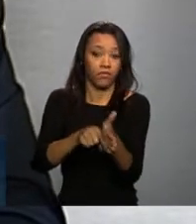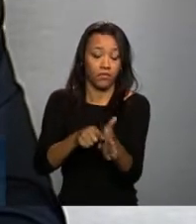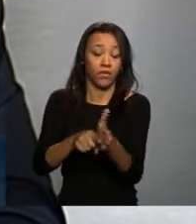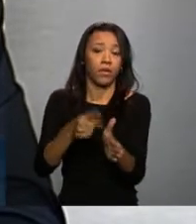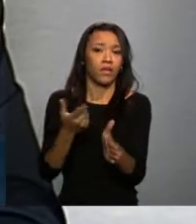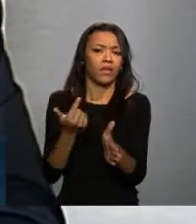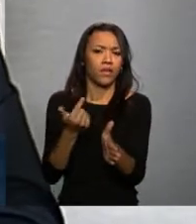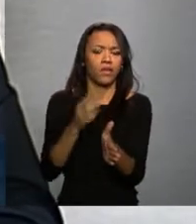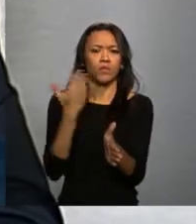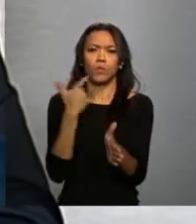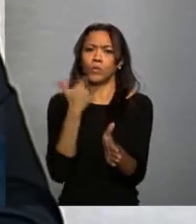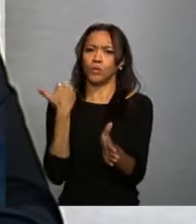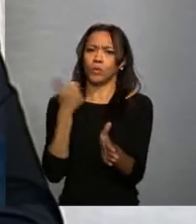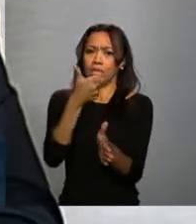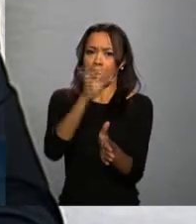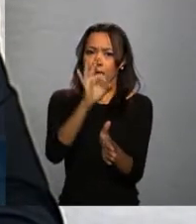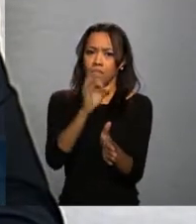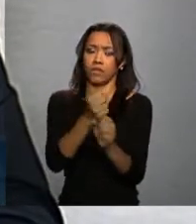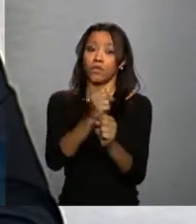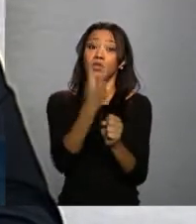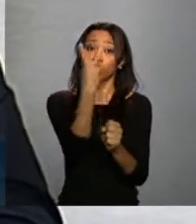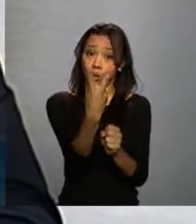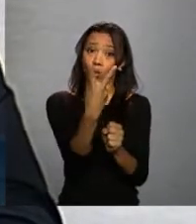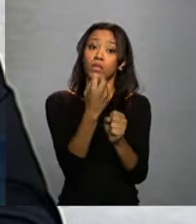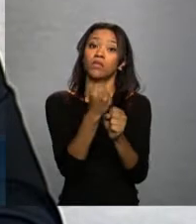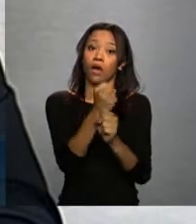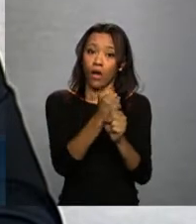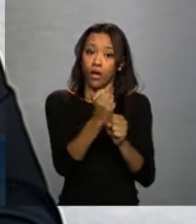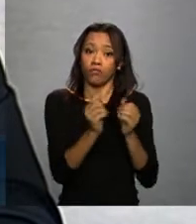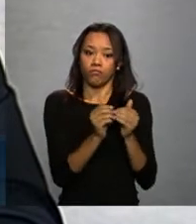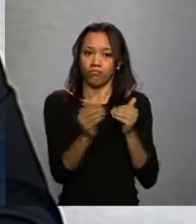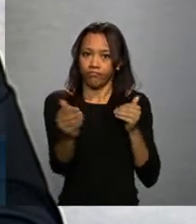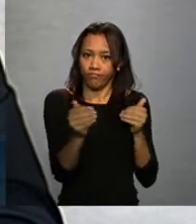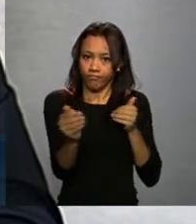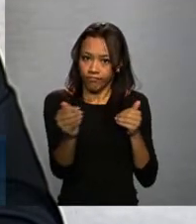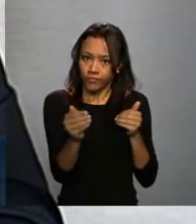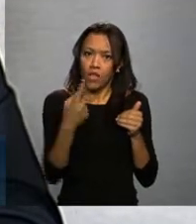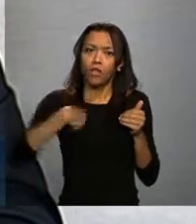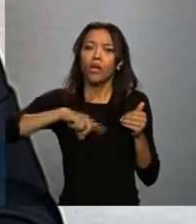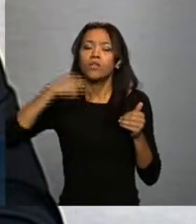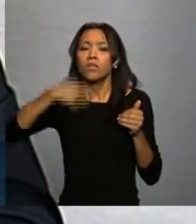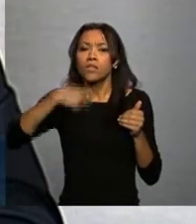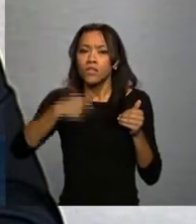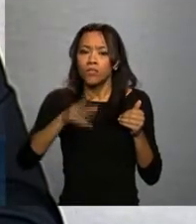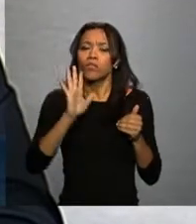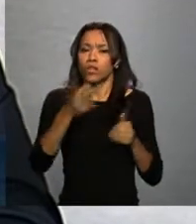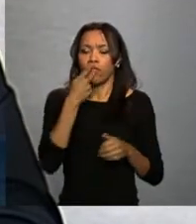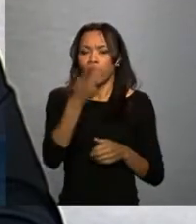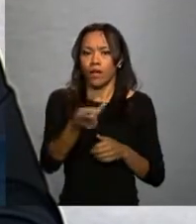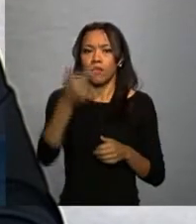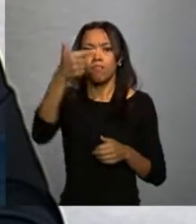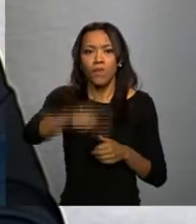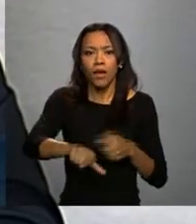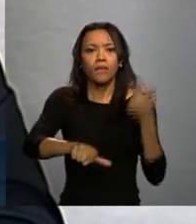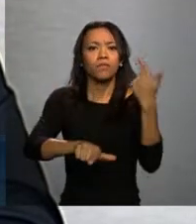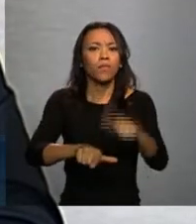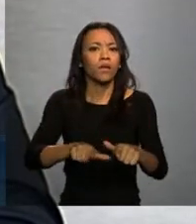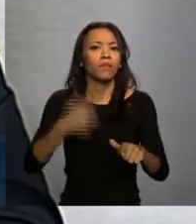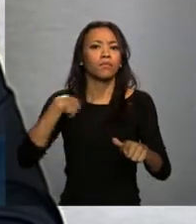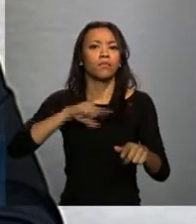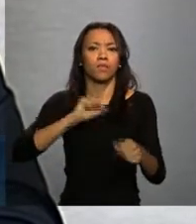últimos 10 anos nos próximos 2 anos. Porque nós precisamos, como eu disse, cada vez mais